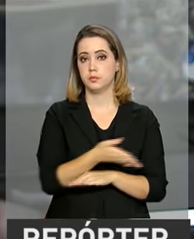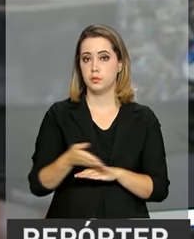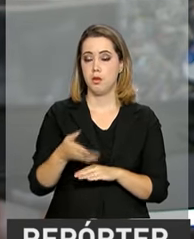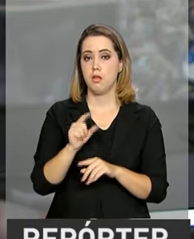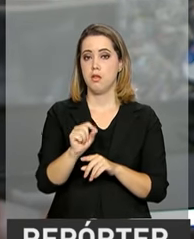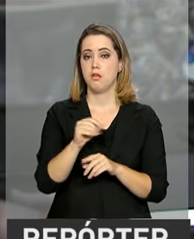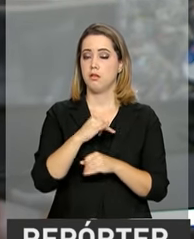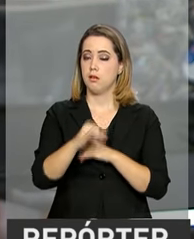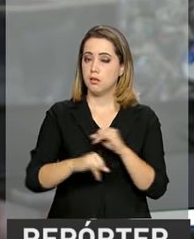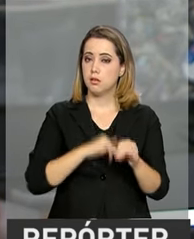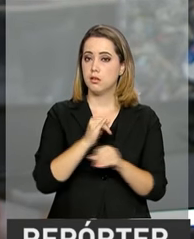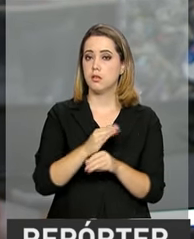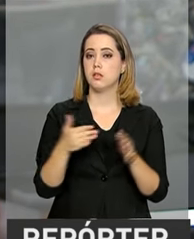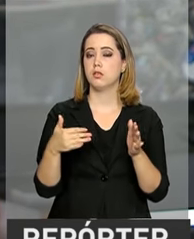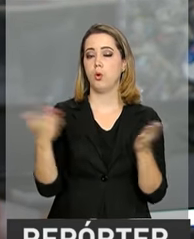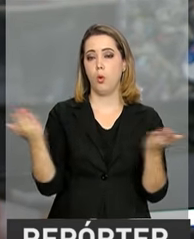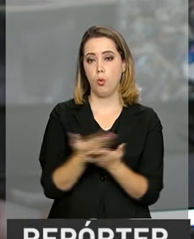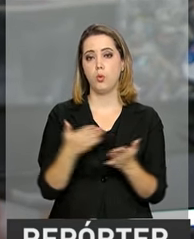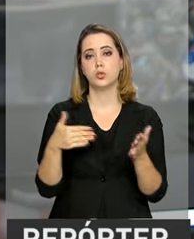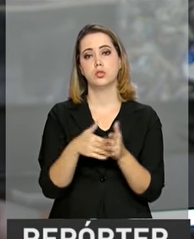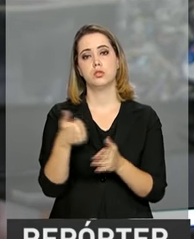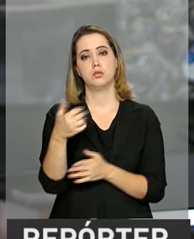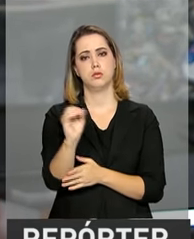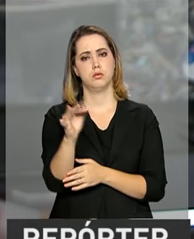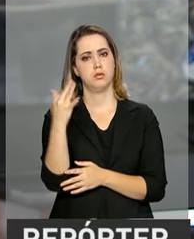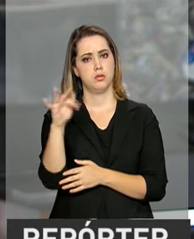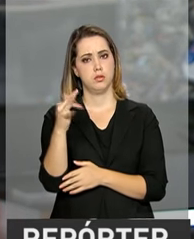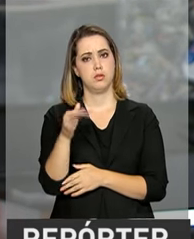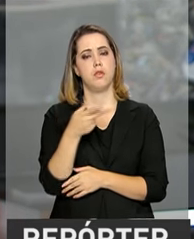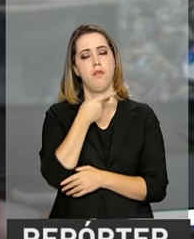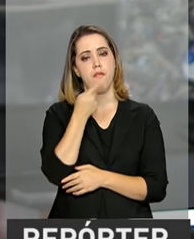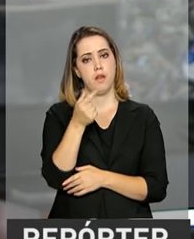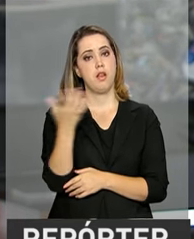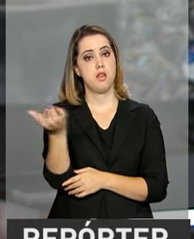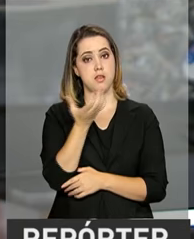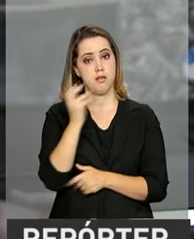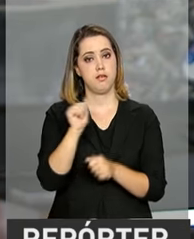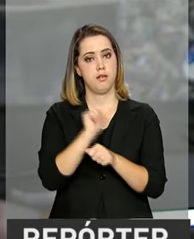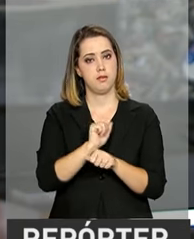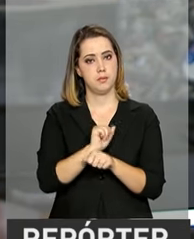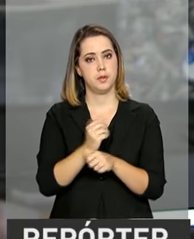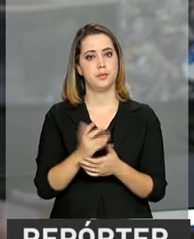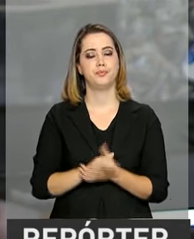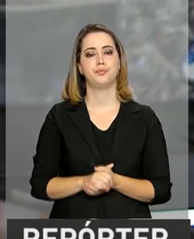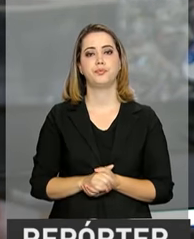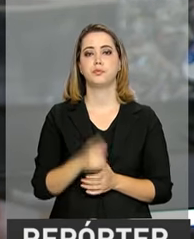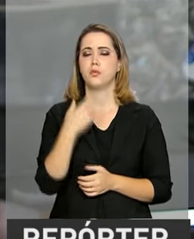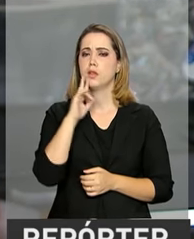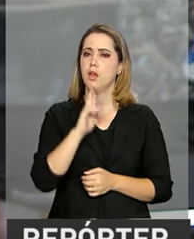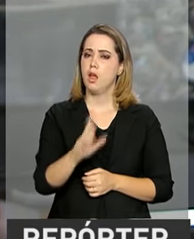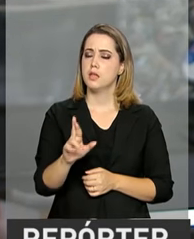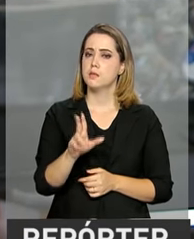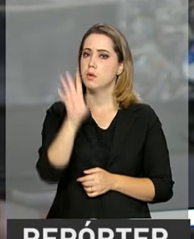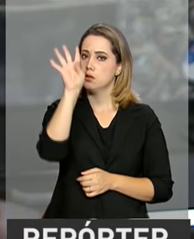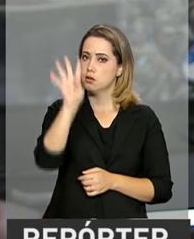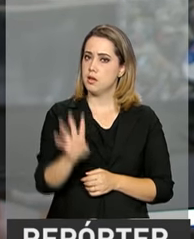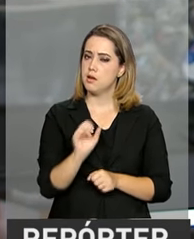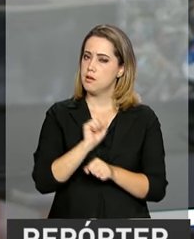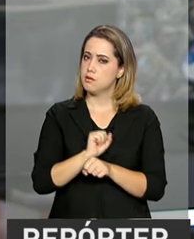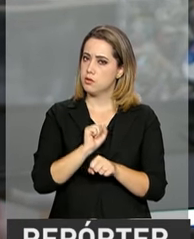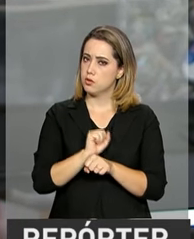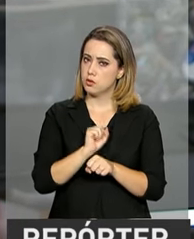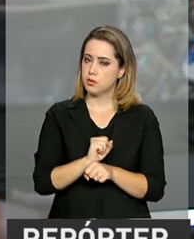hoje até o dia 10 de fevereiro para registrar interesse pela vaga. O resultado da lista de espera será